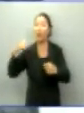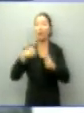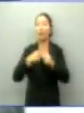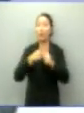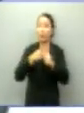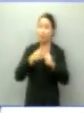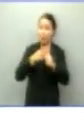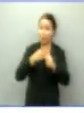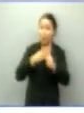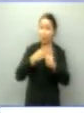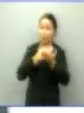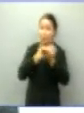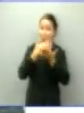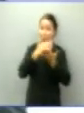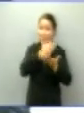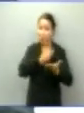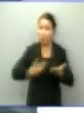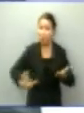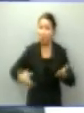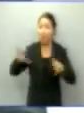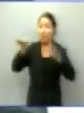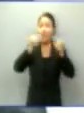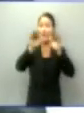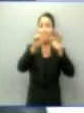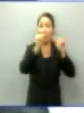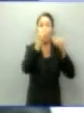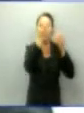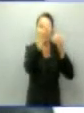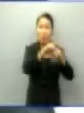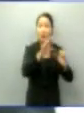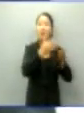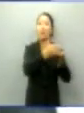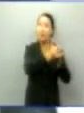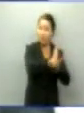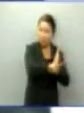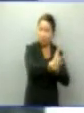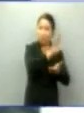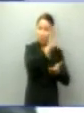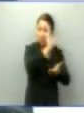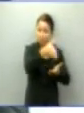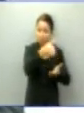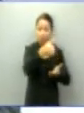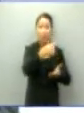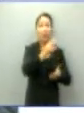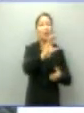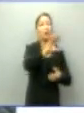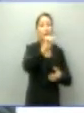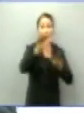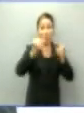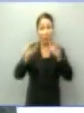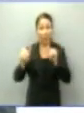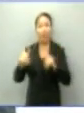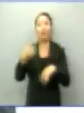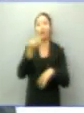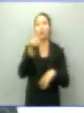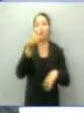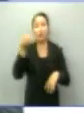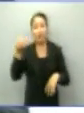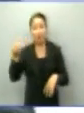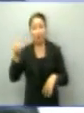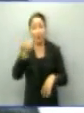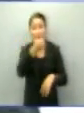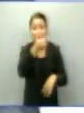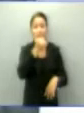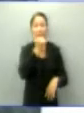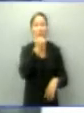governo, iniciar a convocação dos 1.200 policiais militares aprovados no último concurso, dos 600 policiais civis, dos